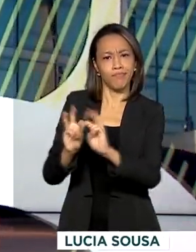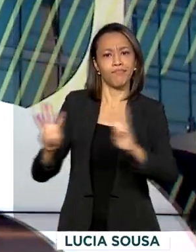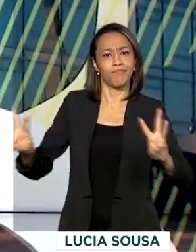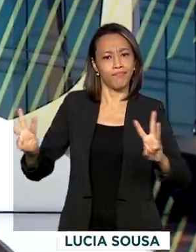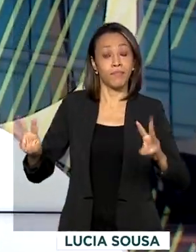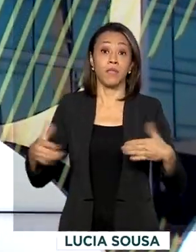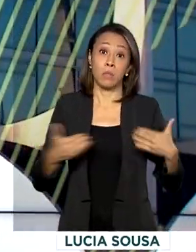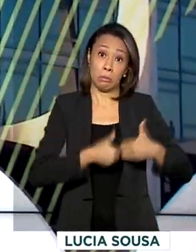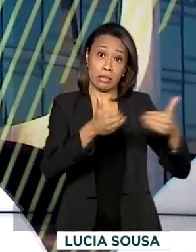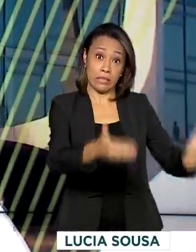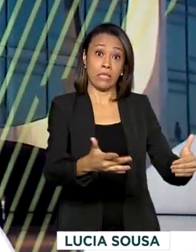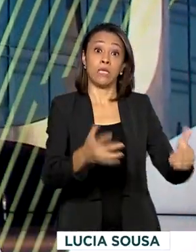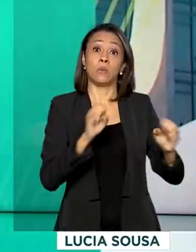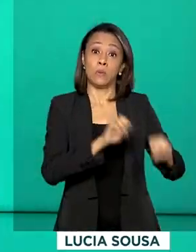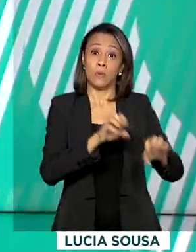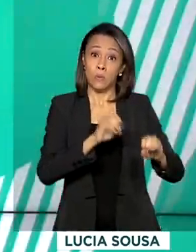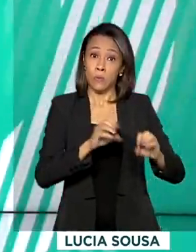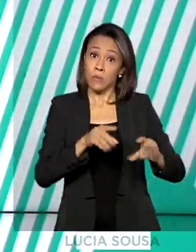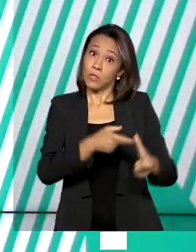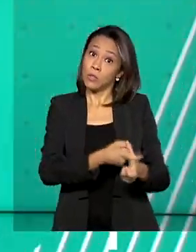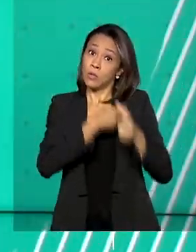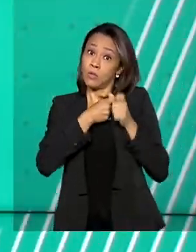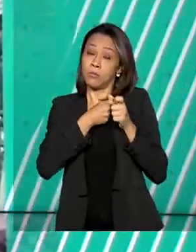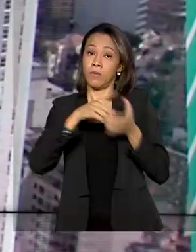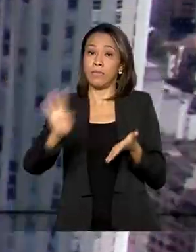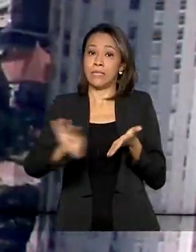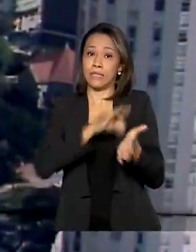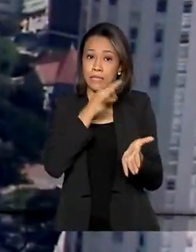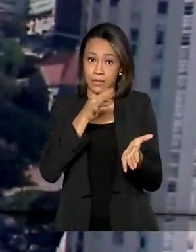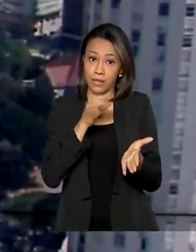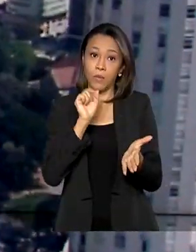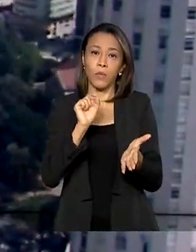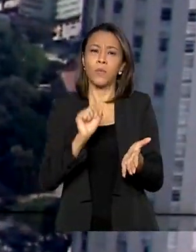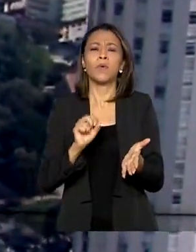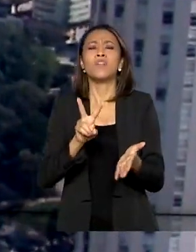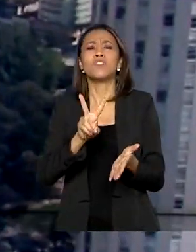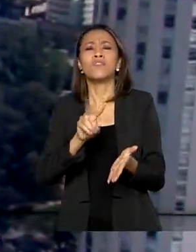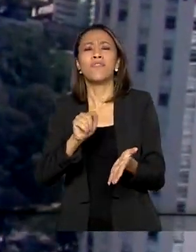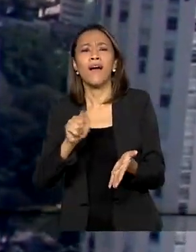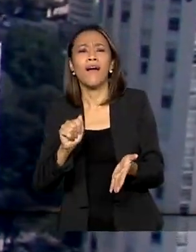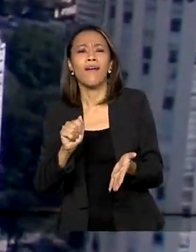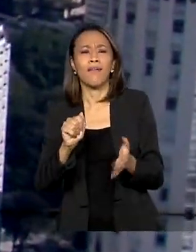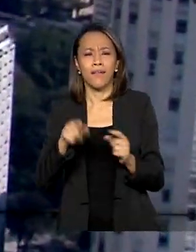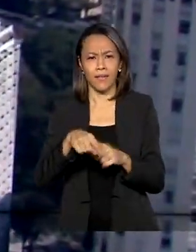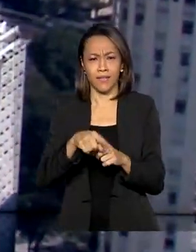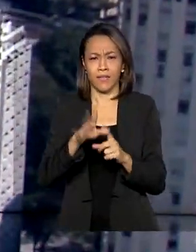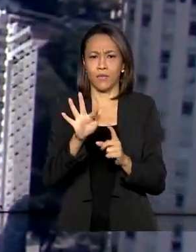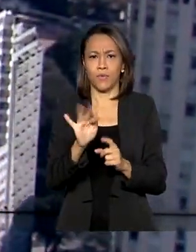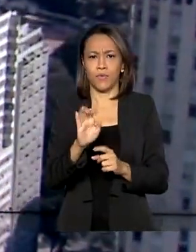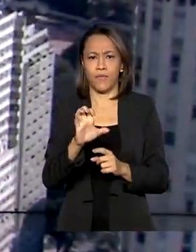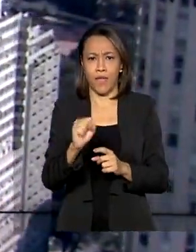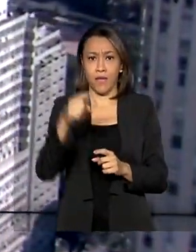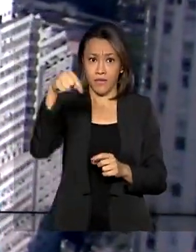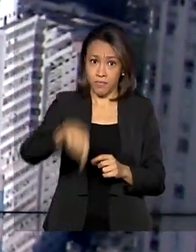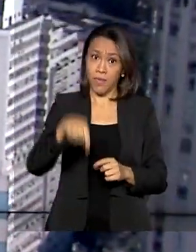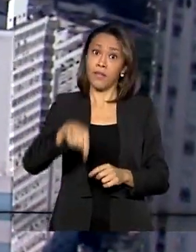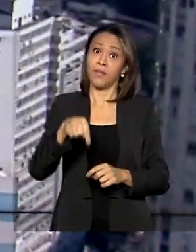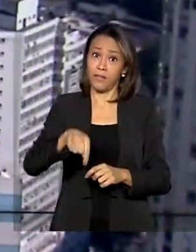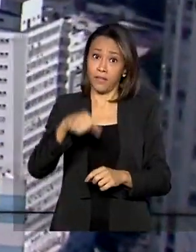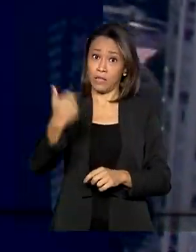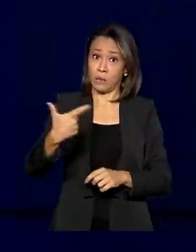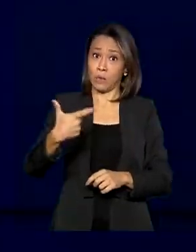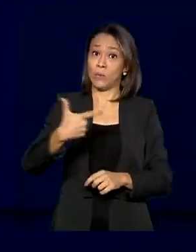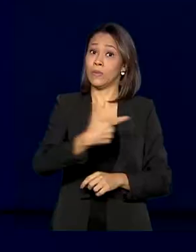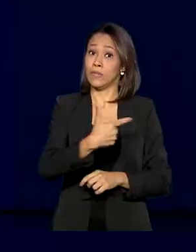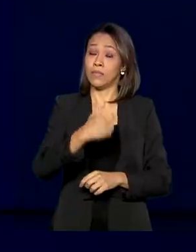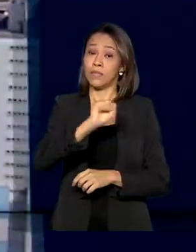suspendeu as inscrições em vagas remanescentes do FIES para o segundo semestre deste ano. Mas o MEC avisa que